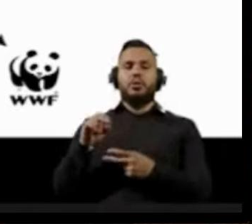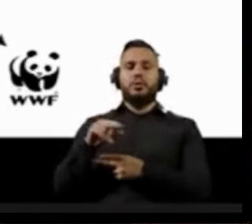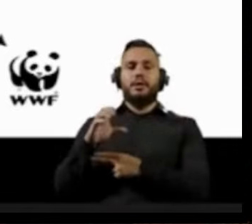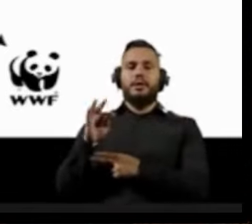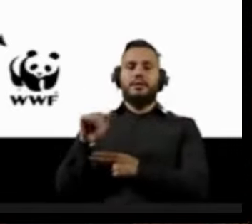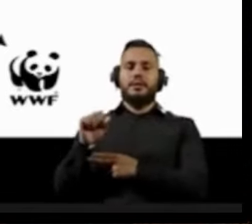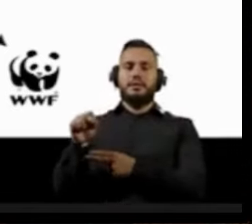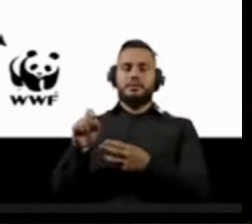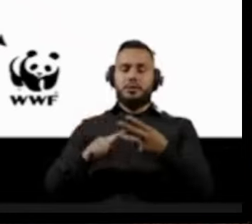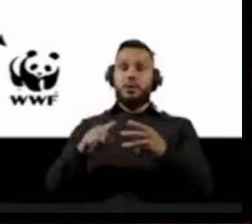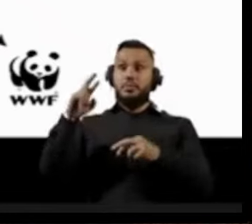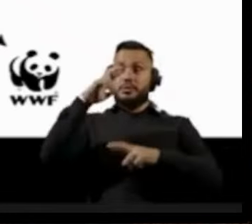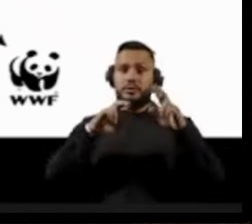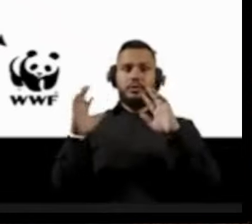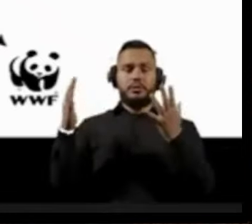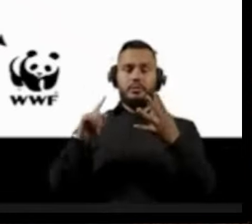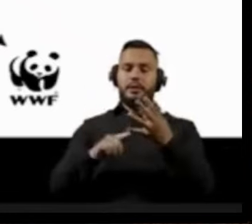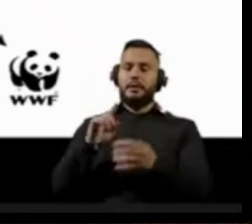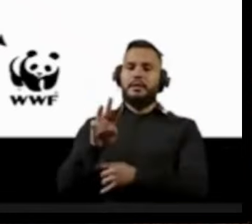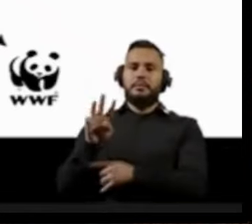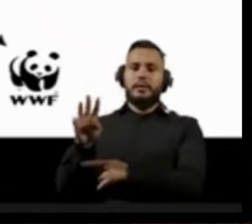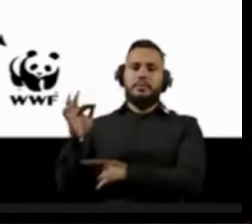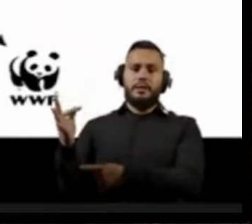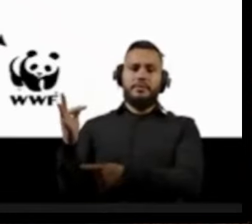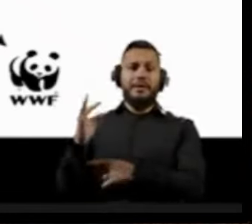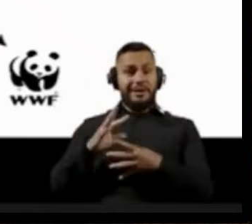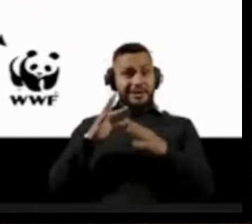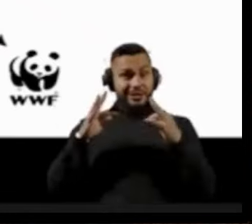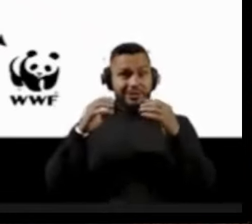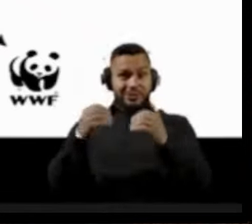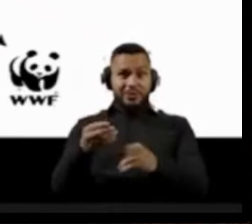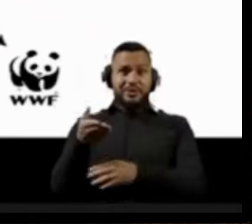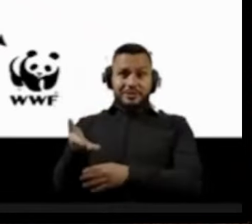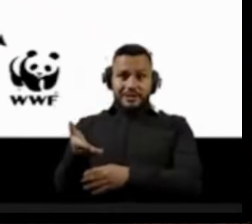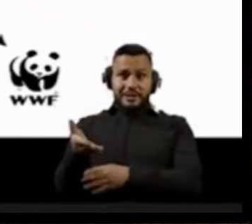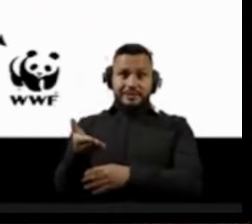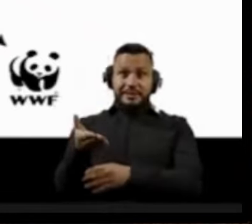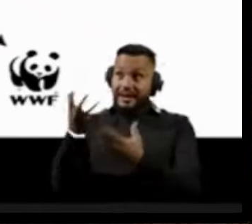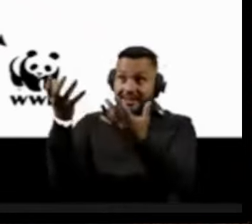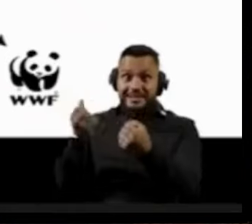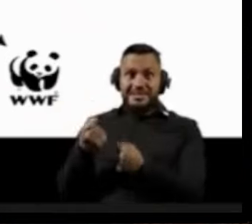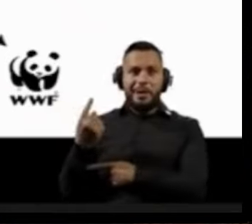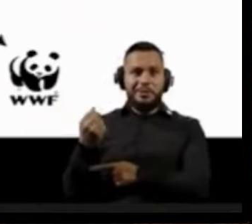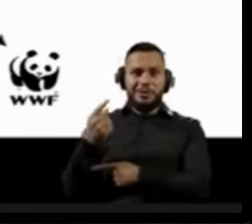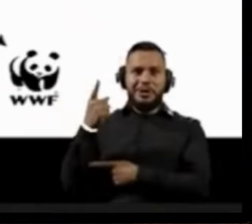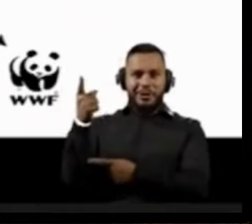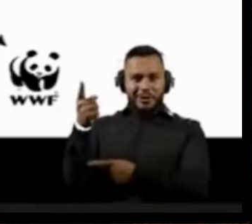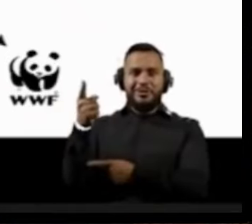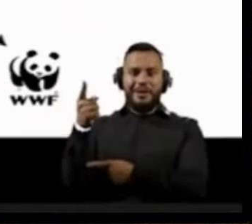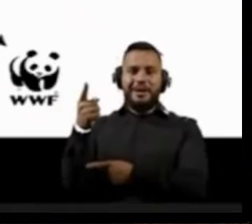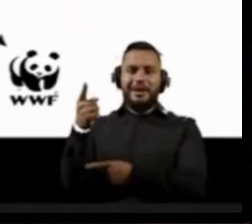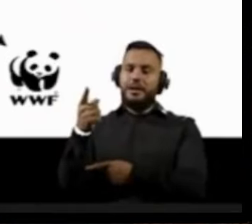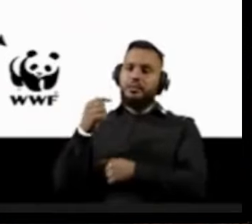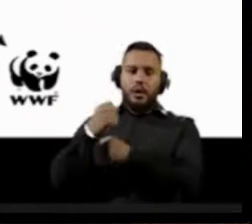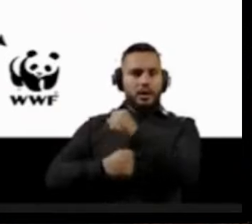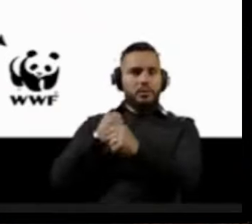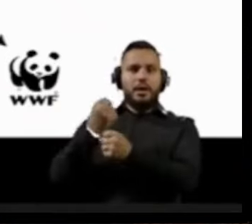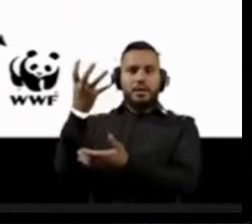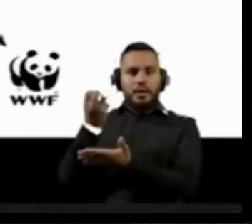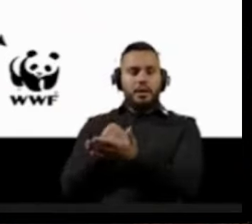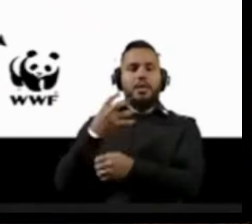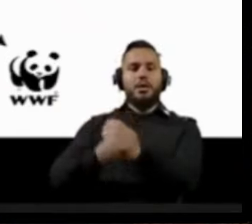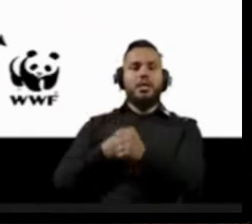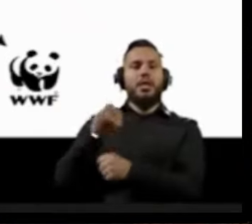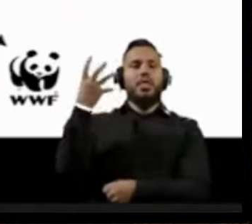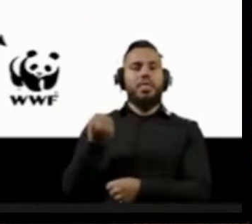WWF. Todas essas ONGs na folha de pagamento do senhor Jorge Soros. Todas essas ONGs recebendo dinheiro anualmente da